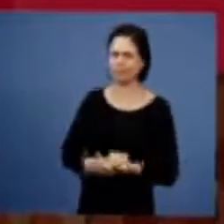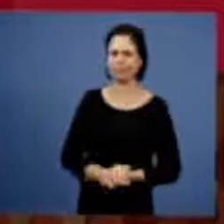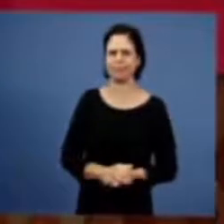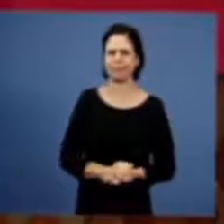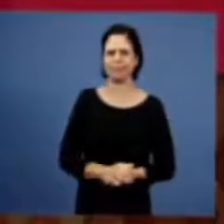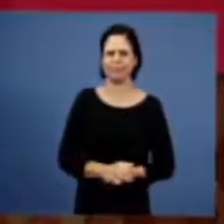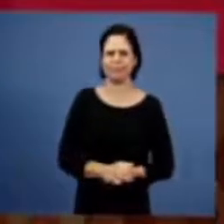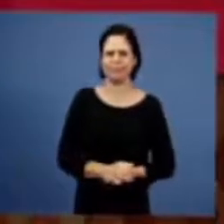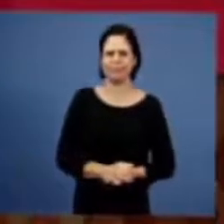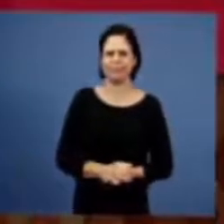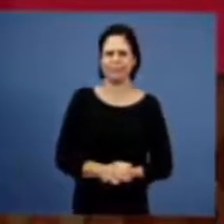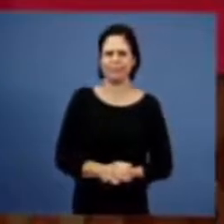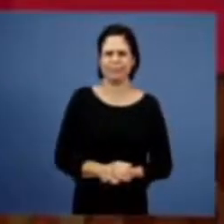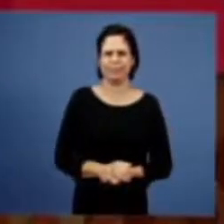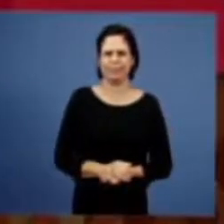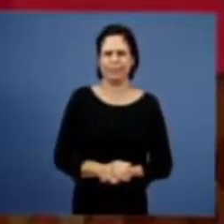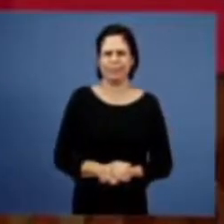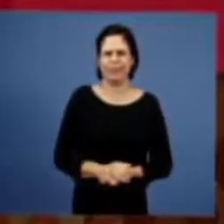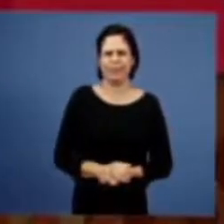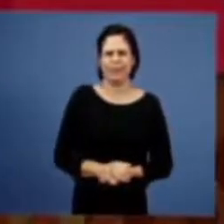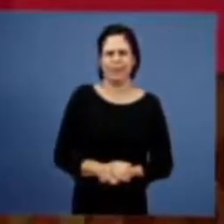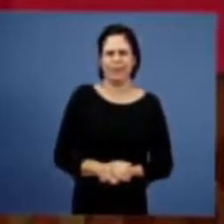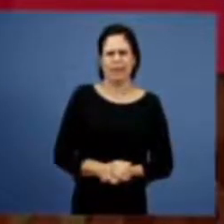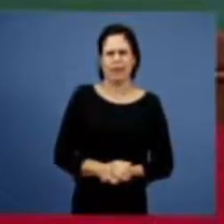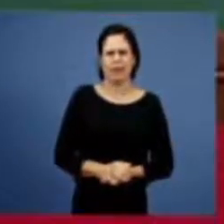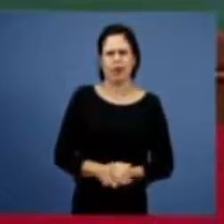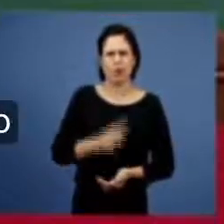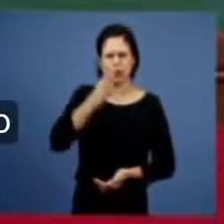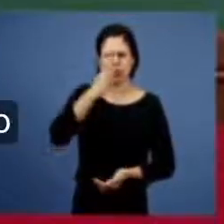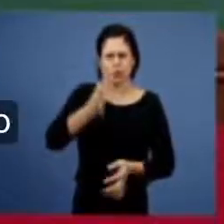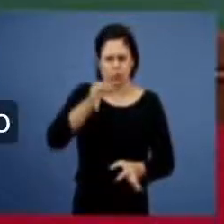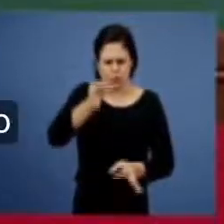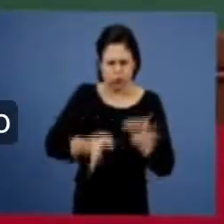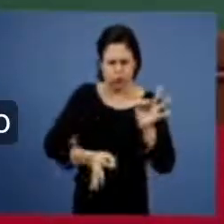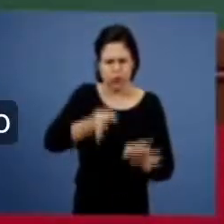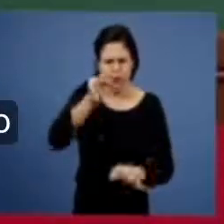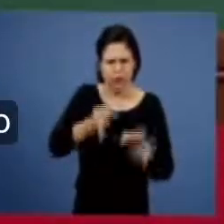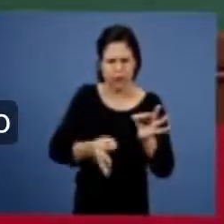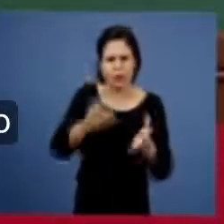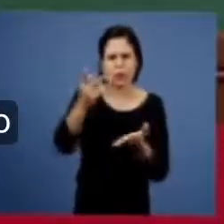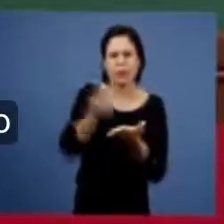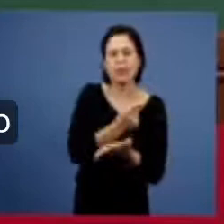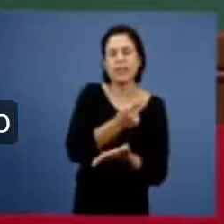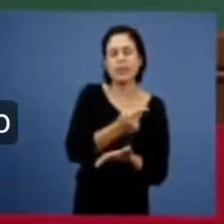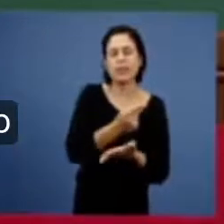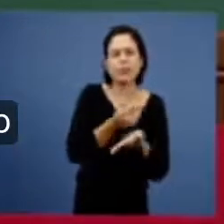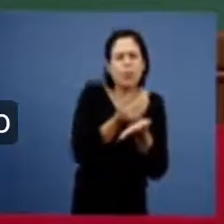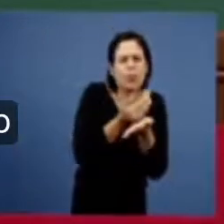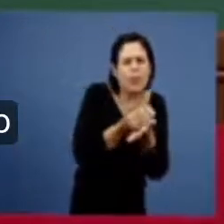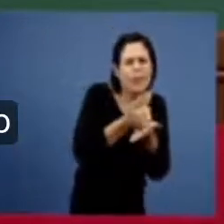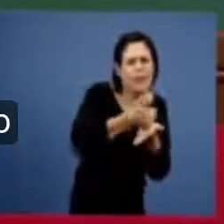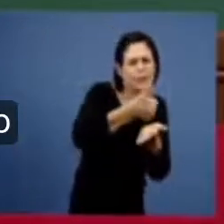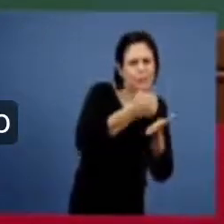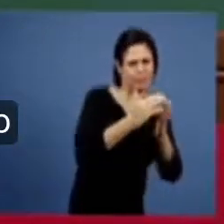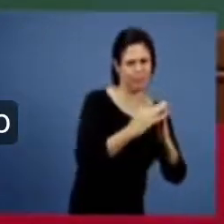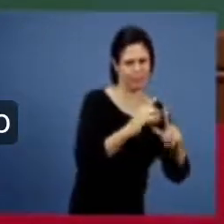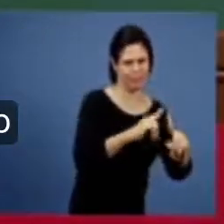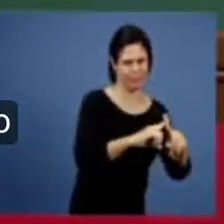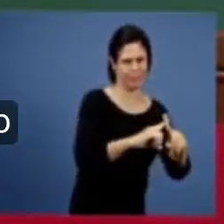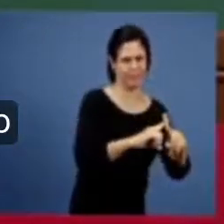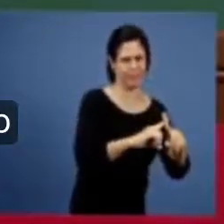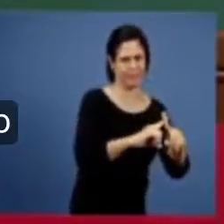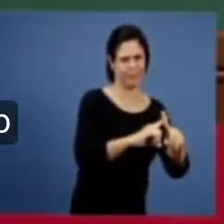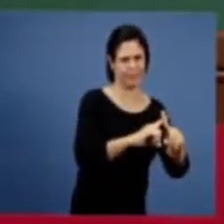quando veio o juízo ele veio logo no começo da primeira igreja ela não pega, esse